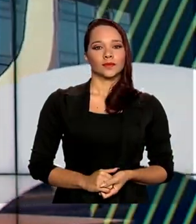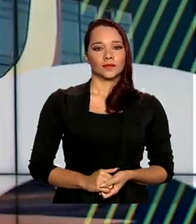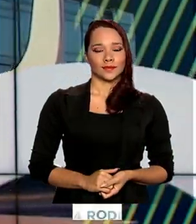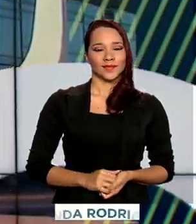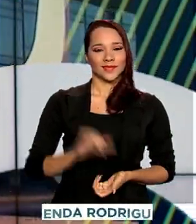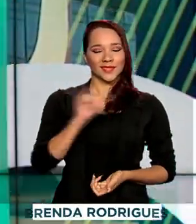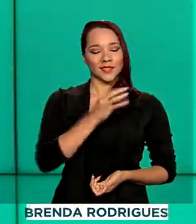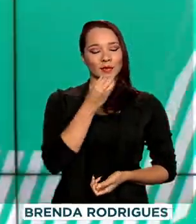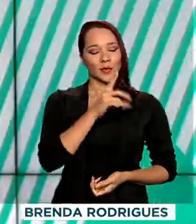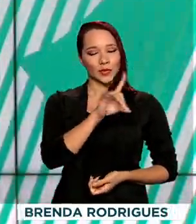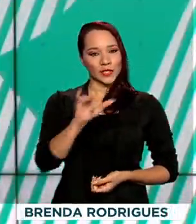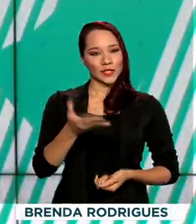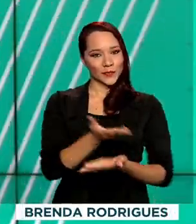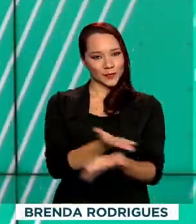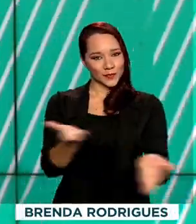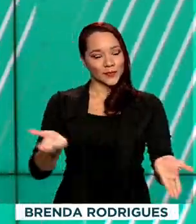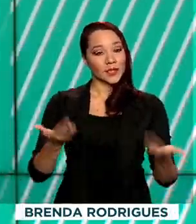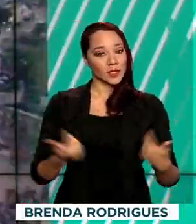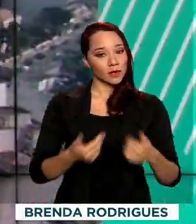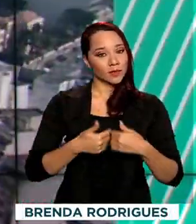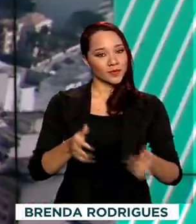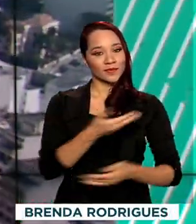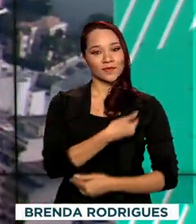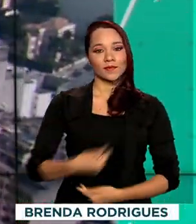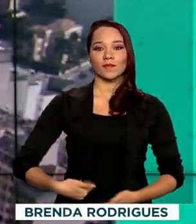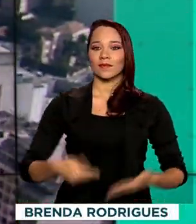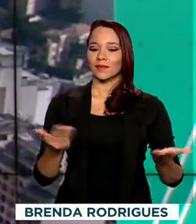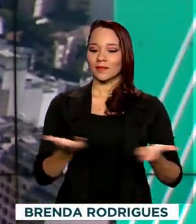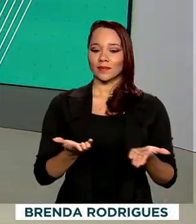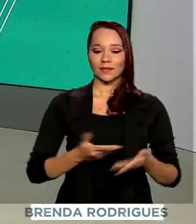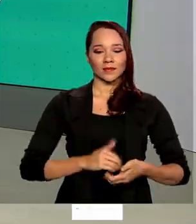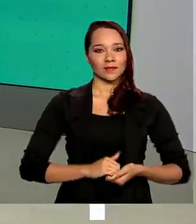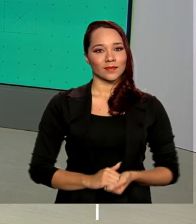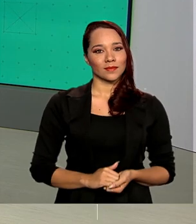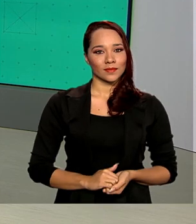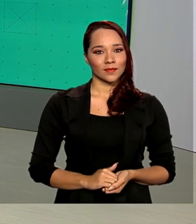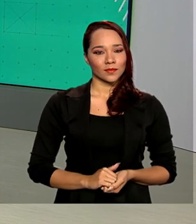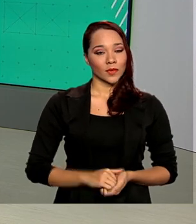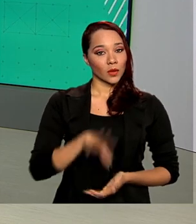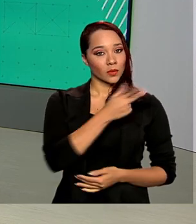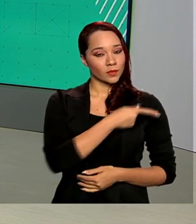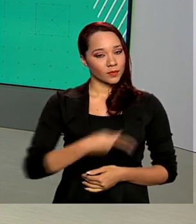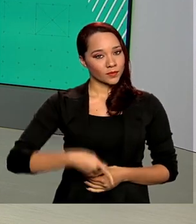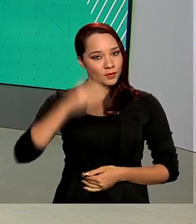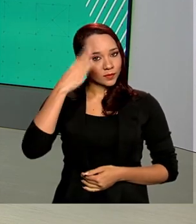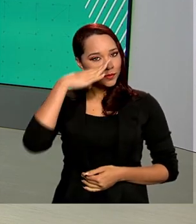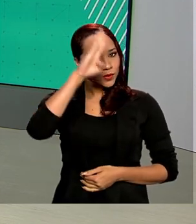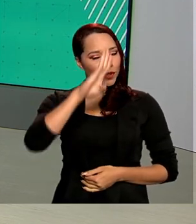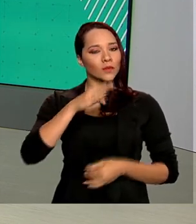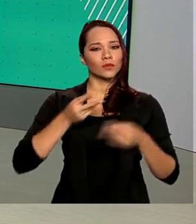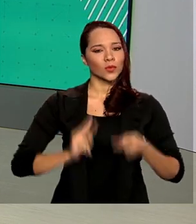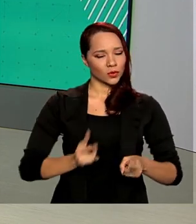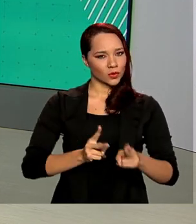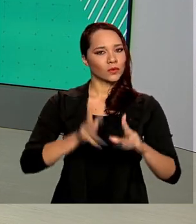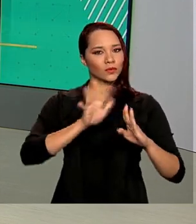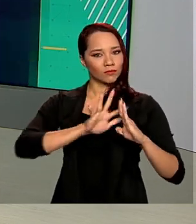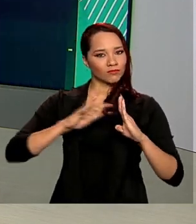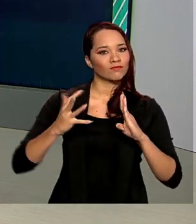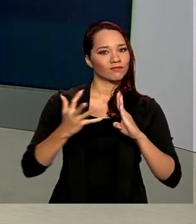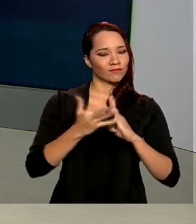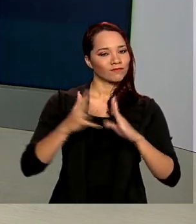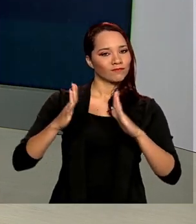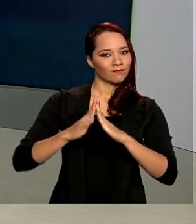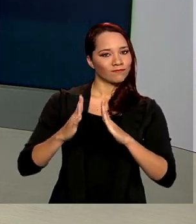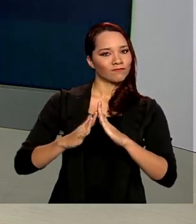Olá, bom dia pra você. Já estamos no ar com o Governo Agora. O presidente Jair Bolsonaro segue em quarentena na